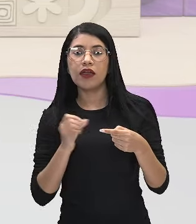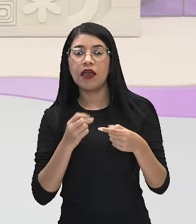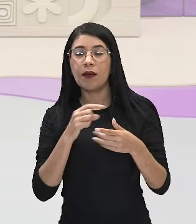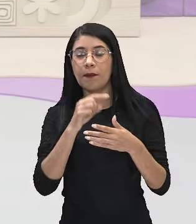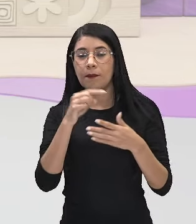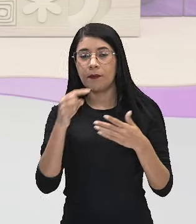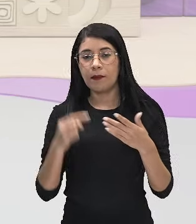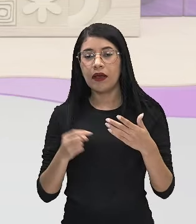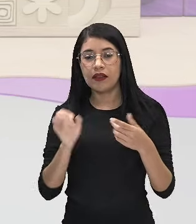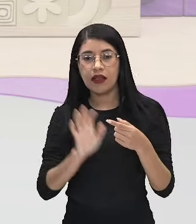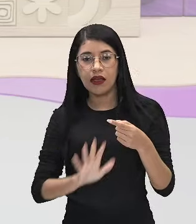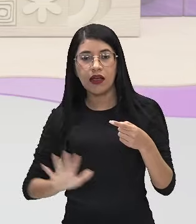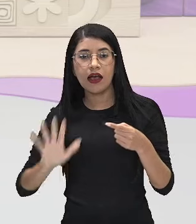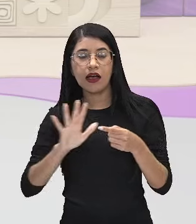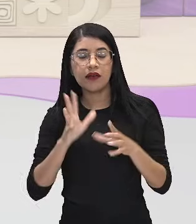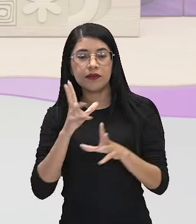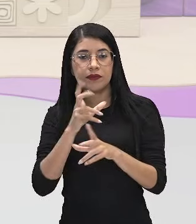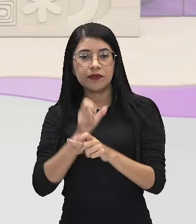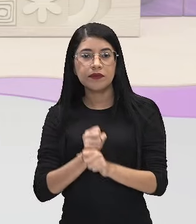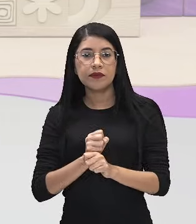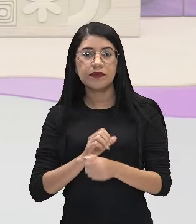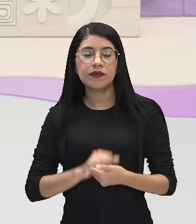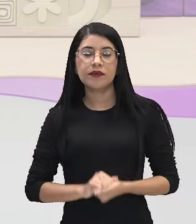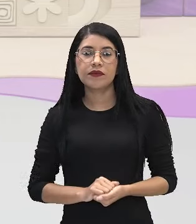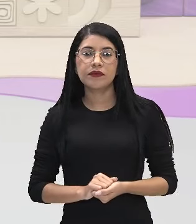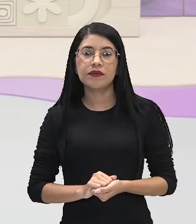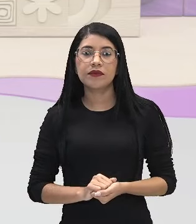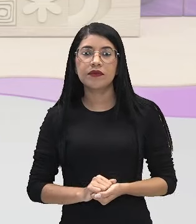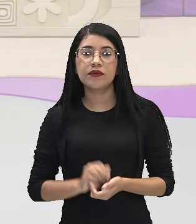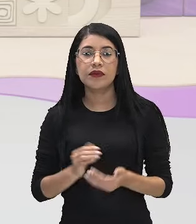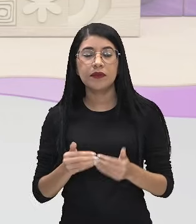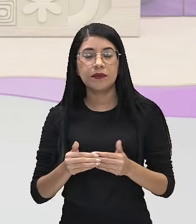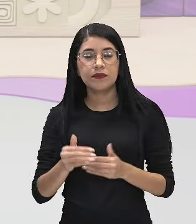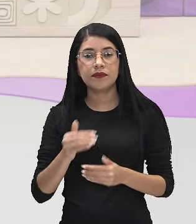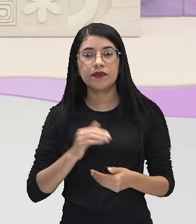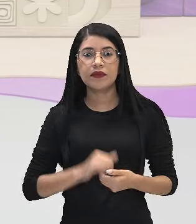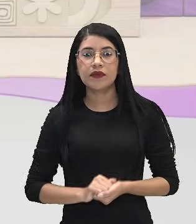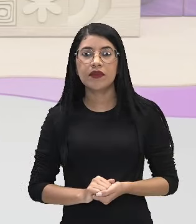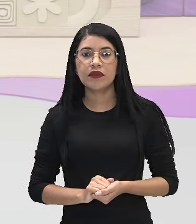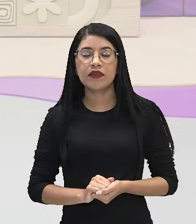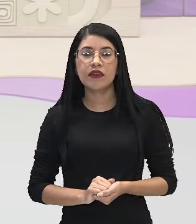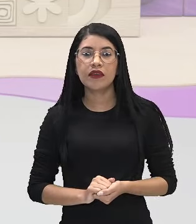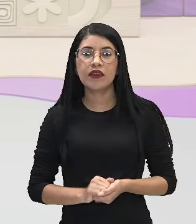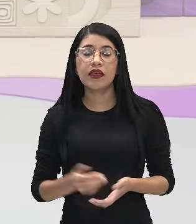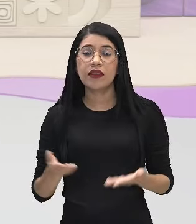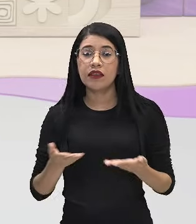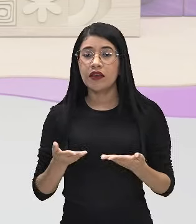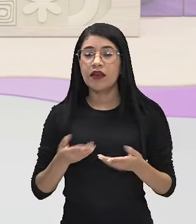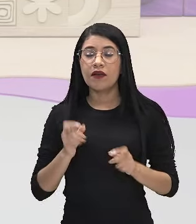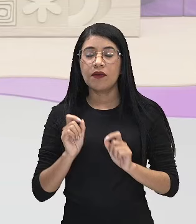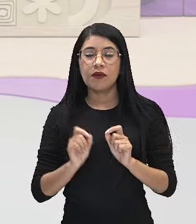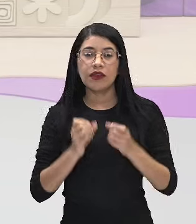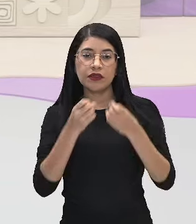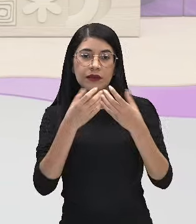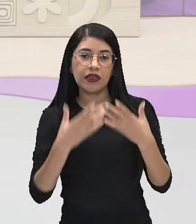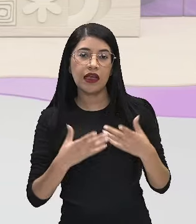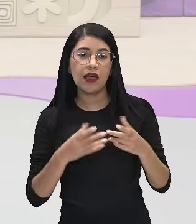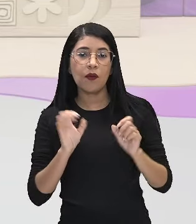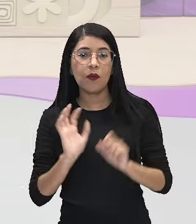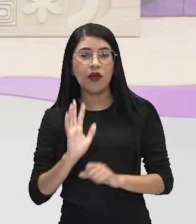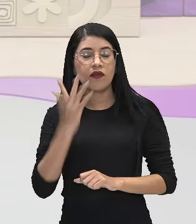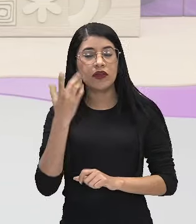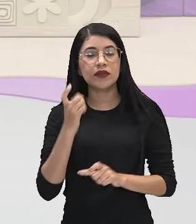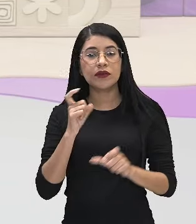que tem no espaço amostral. Continuando, a gente vai ver aí o que seriam eventos dependentes.